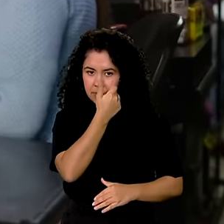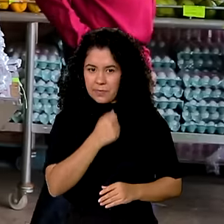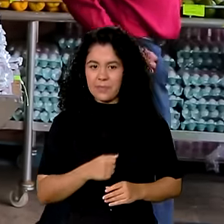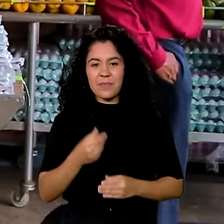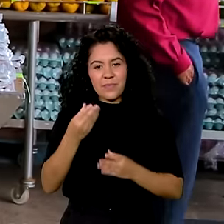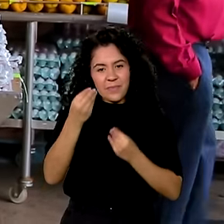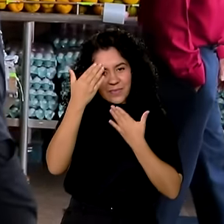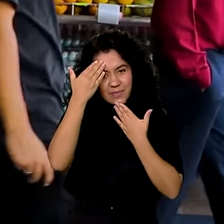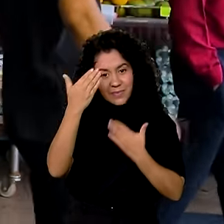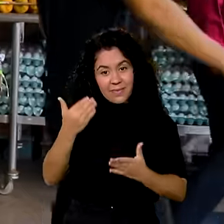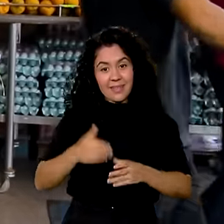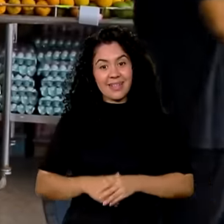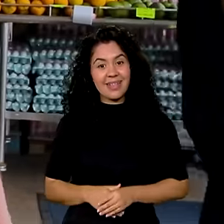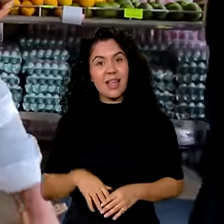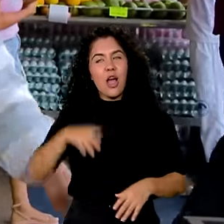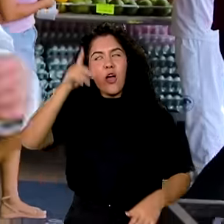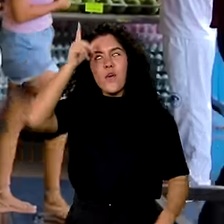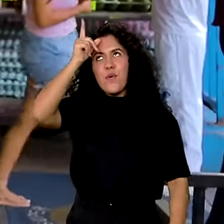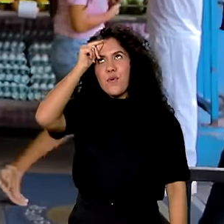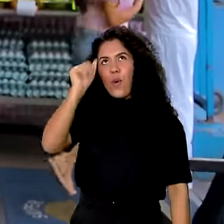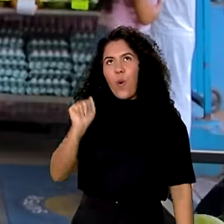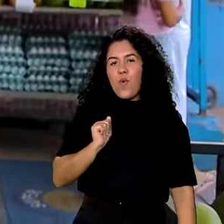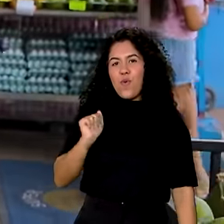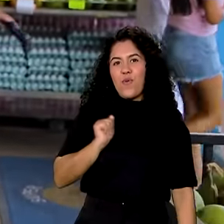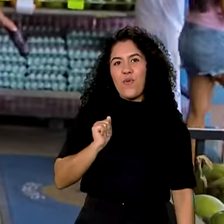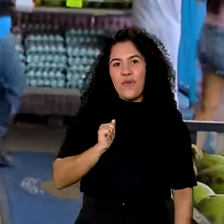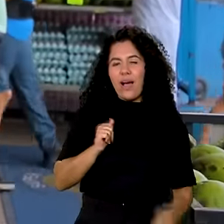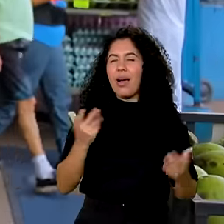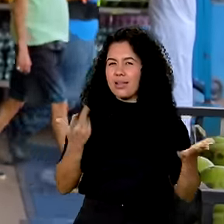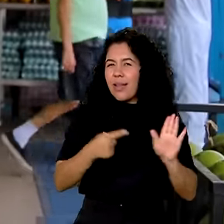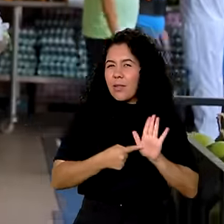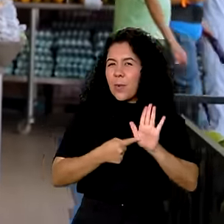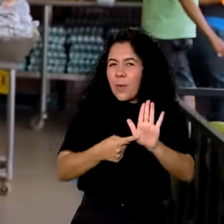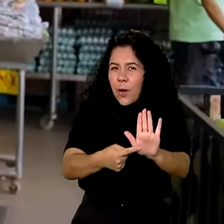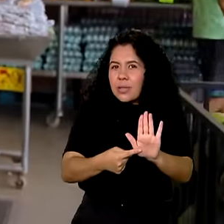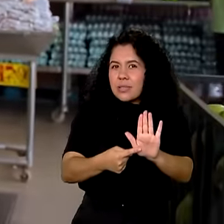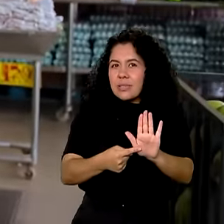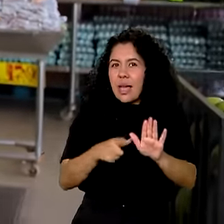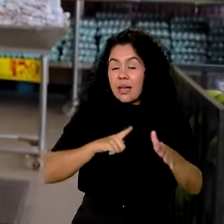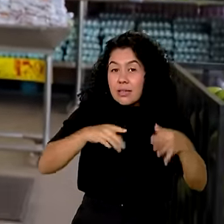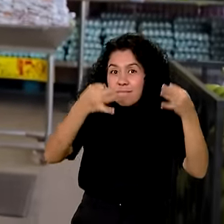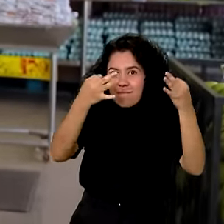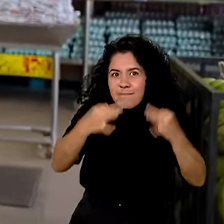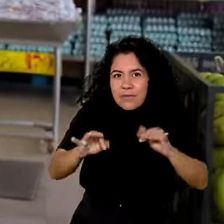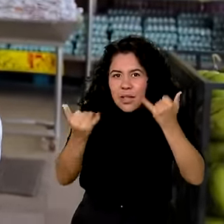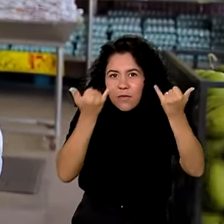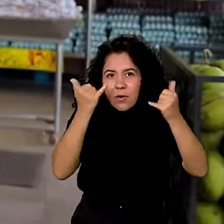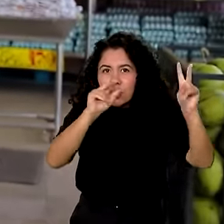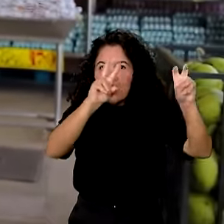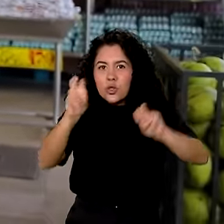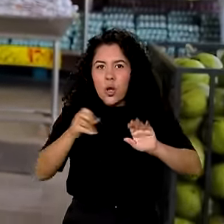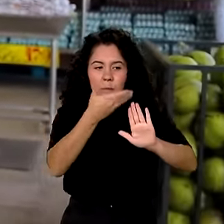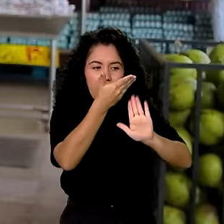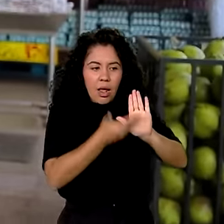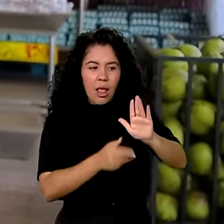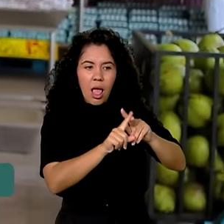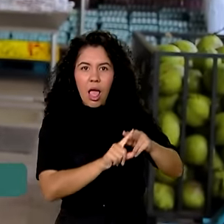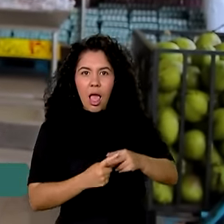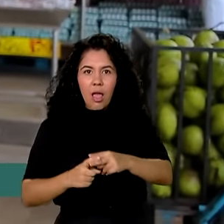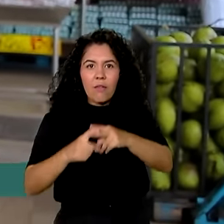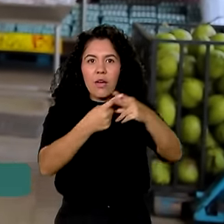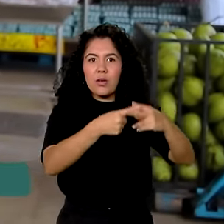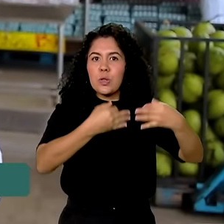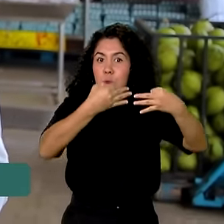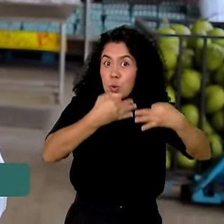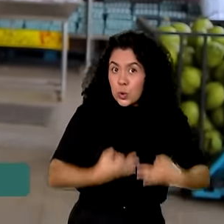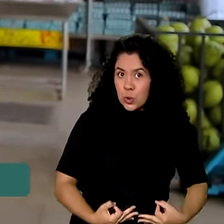Obrigado! Ufa! Acho que agora deu para mostrar que o ponto exato desta reforma é fazer um sistema tributário mais